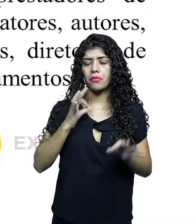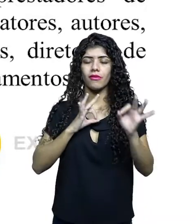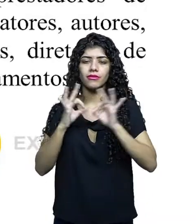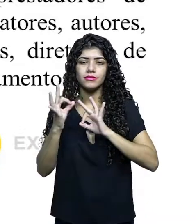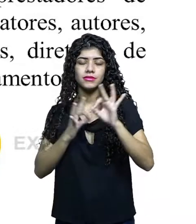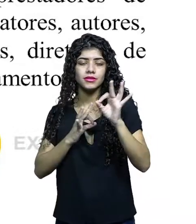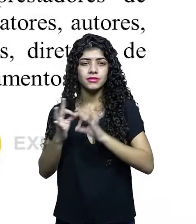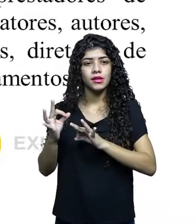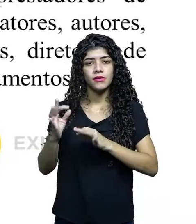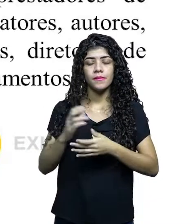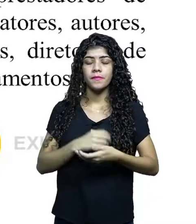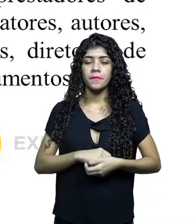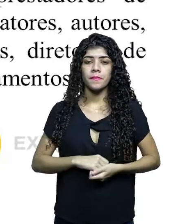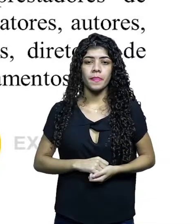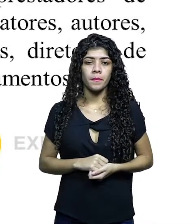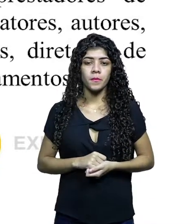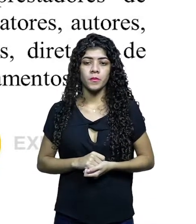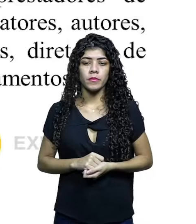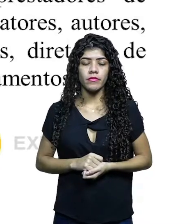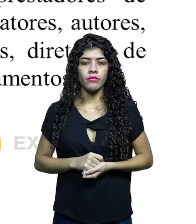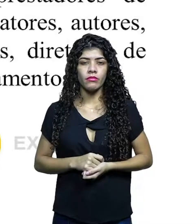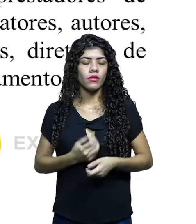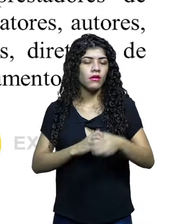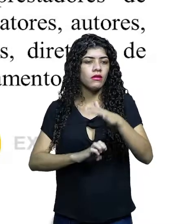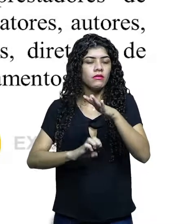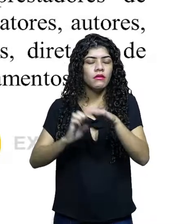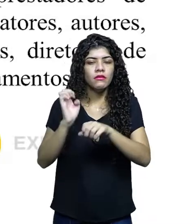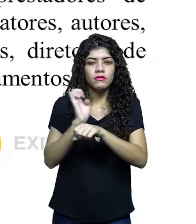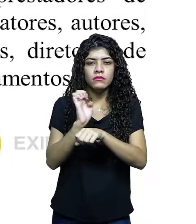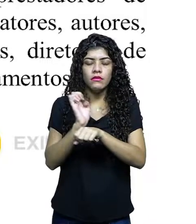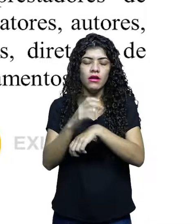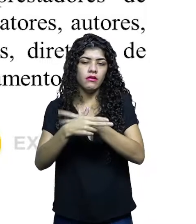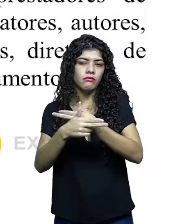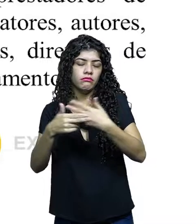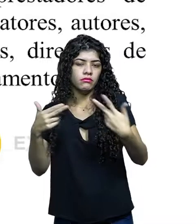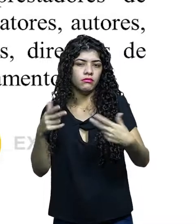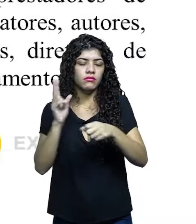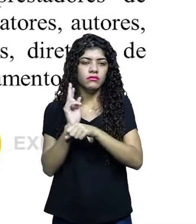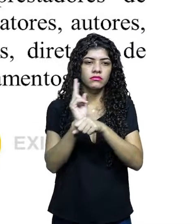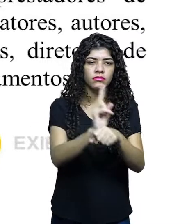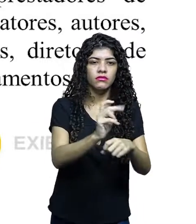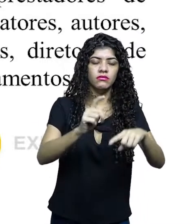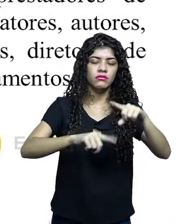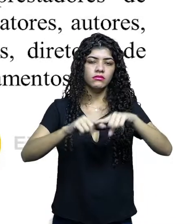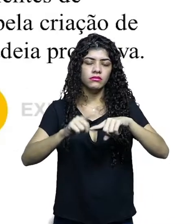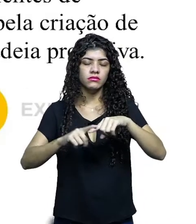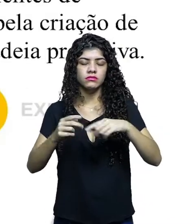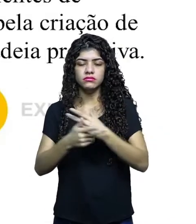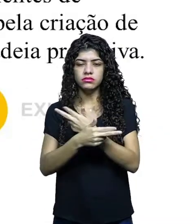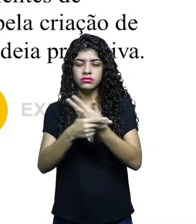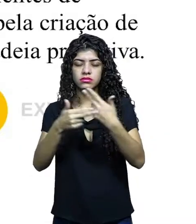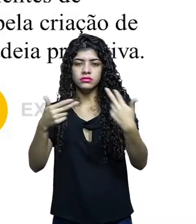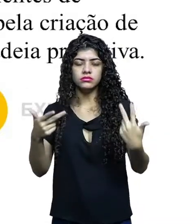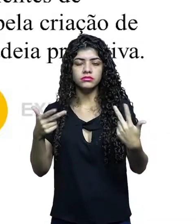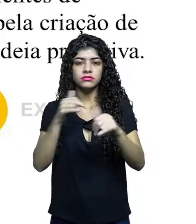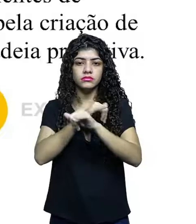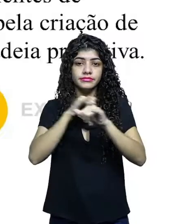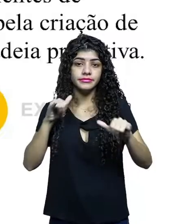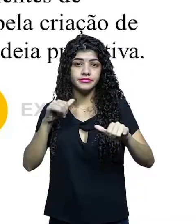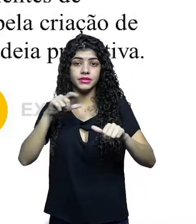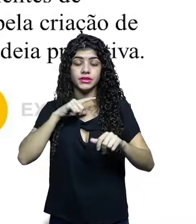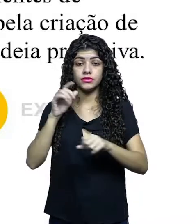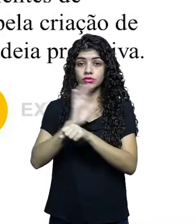figurinistas, diretores de arte, dublês, empresas de catering, aluguel de equipamentos e etc. Pelos dados do